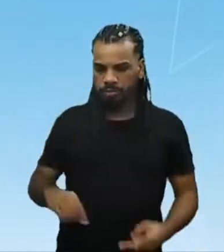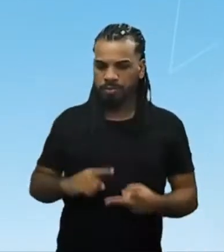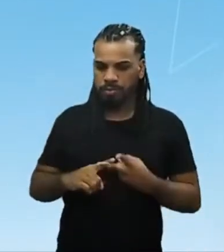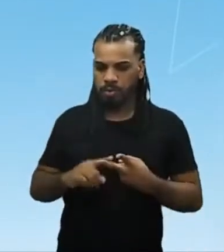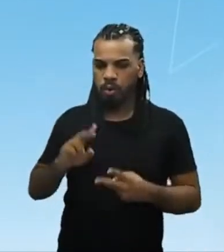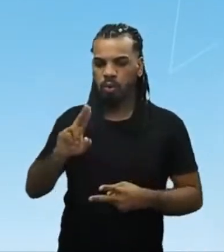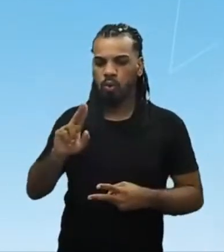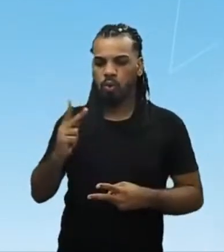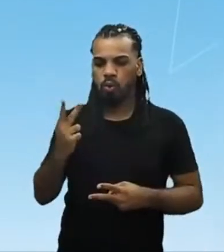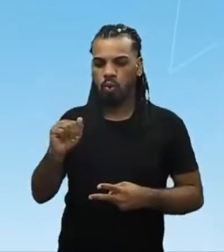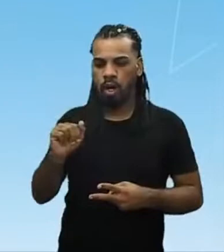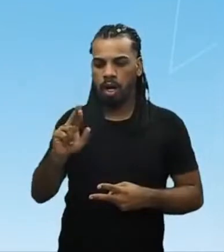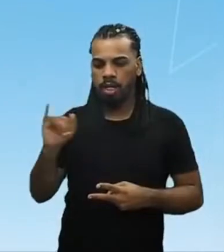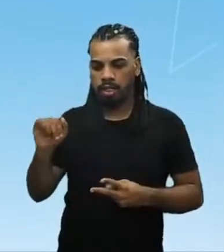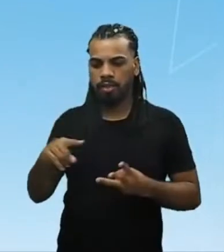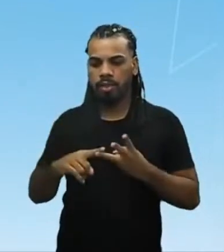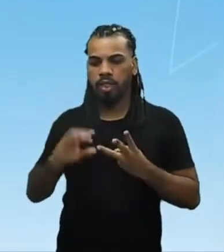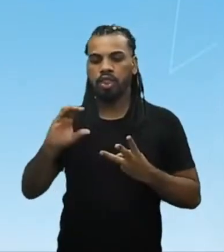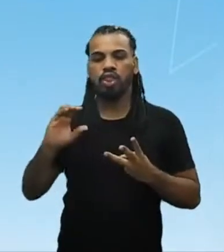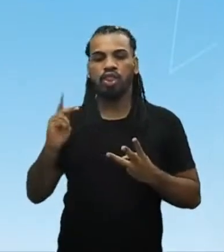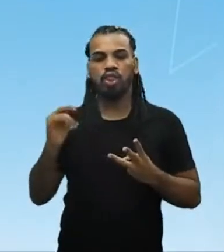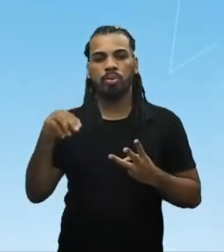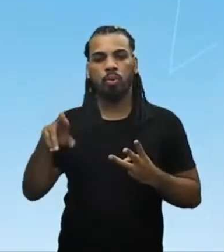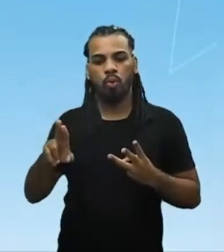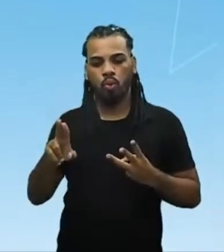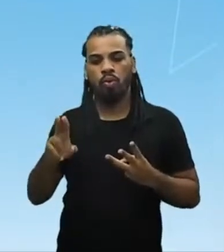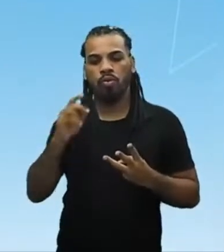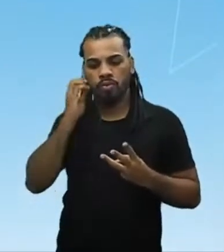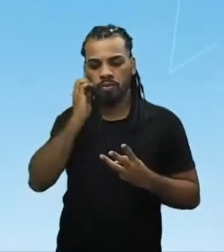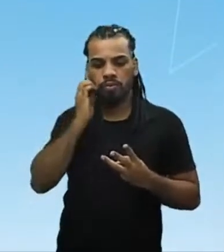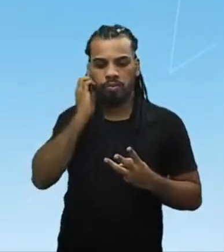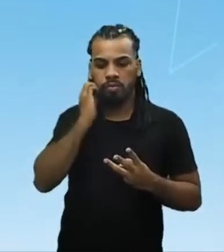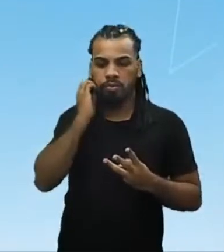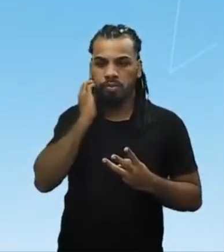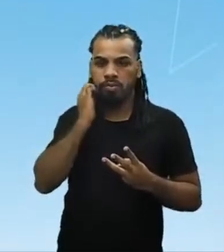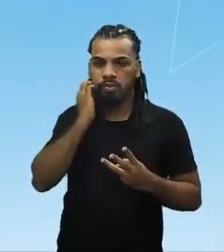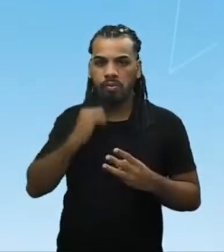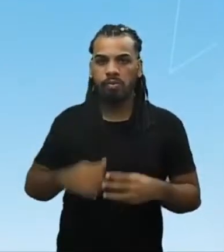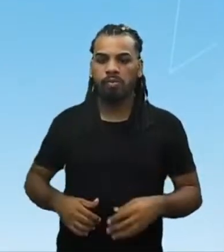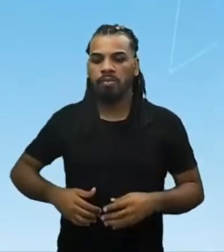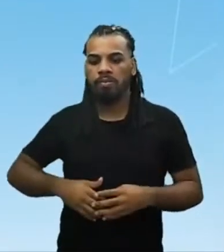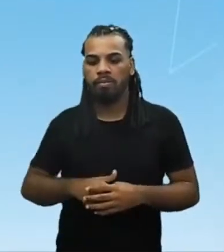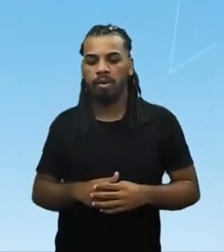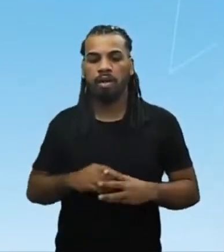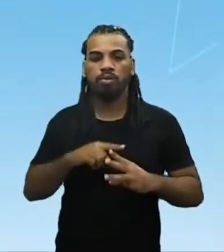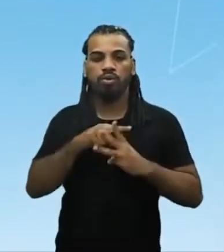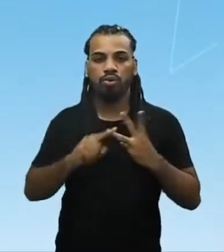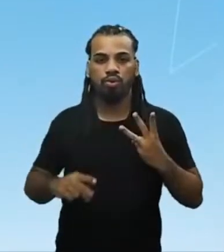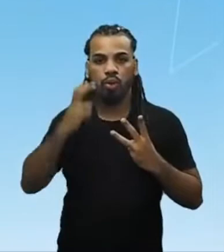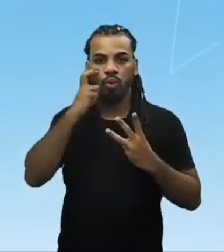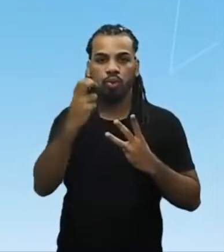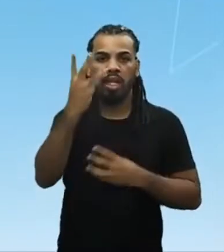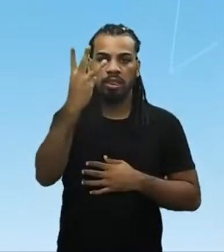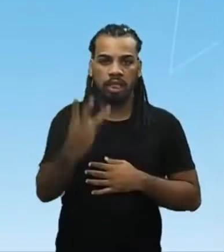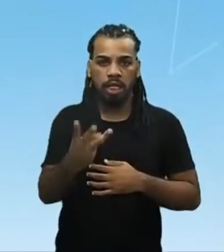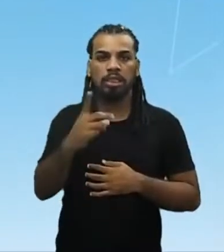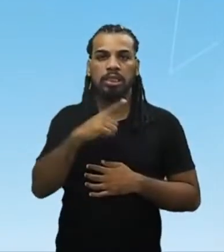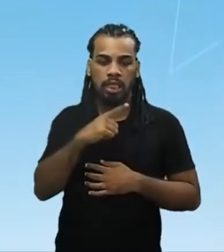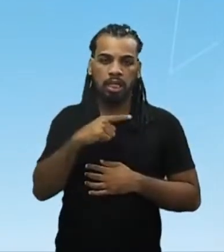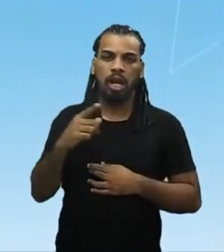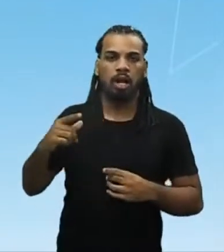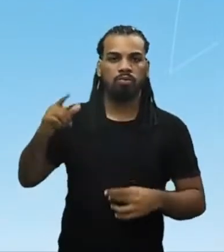e o império Ximu. Então, essas três culturas vão se fundir ou através de